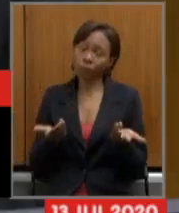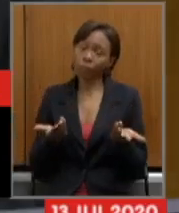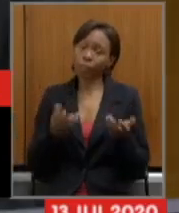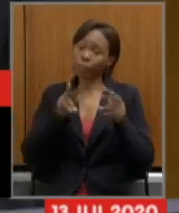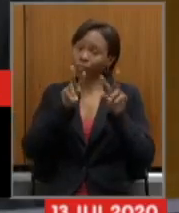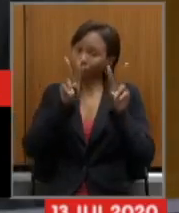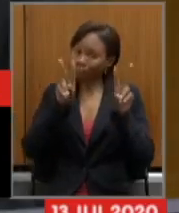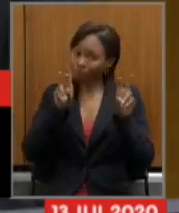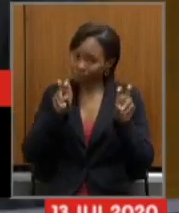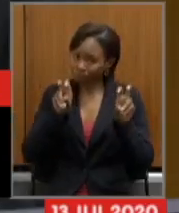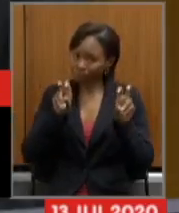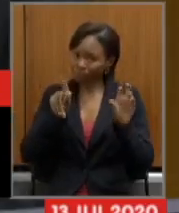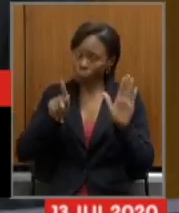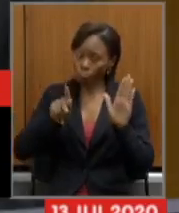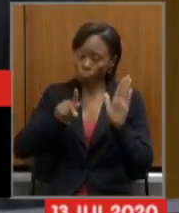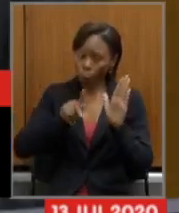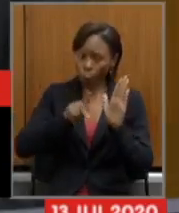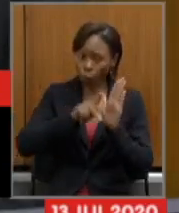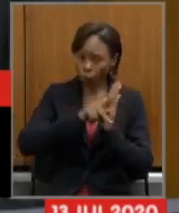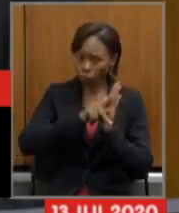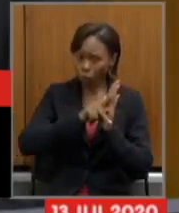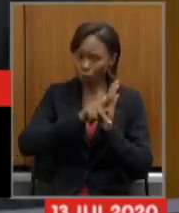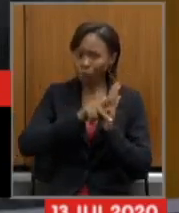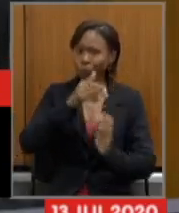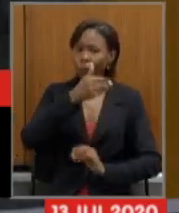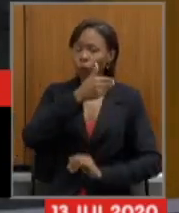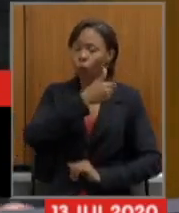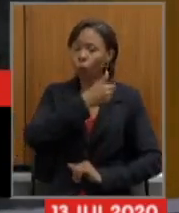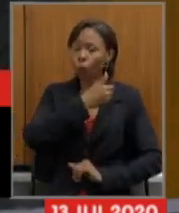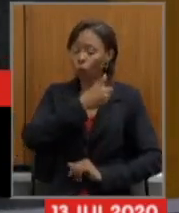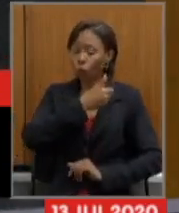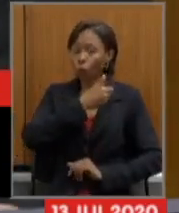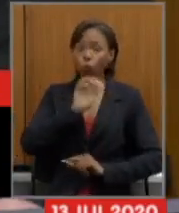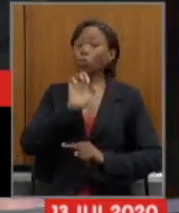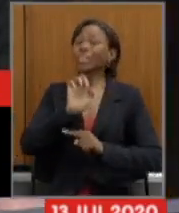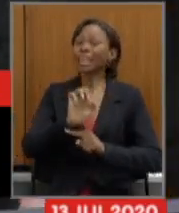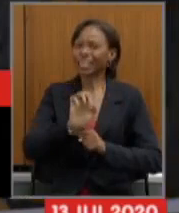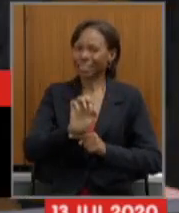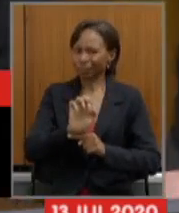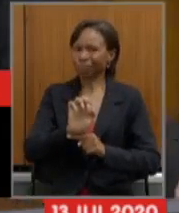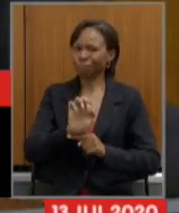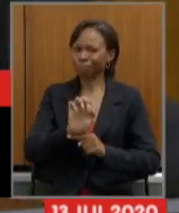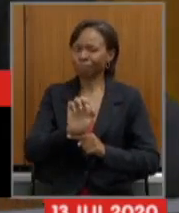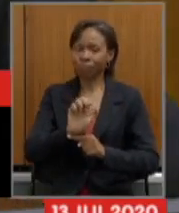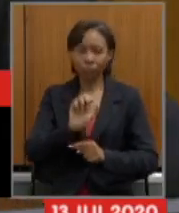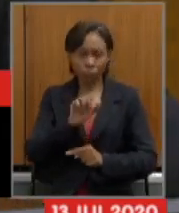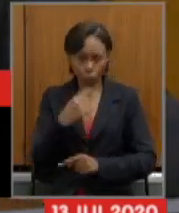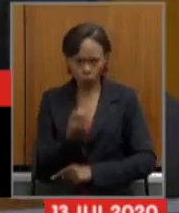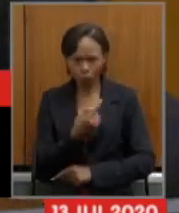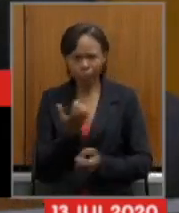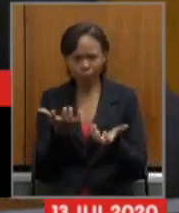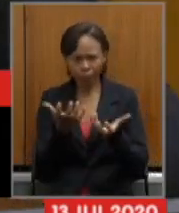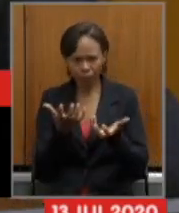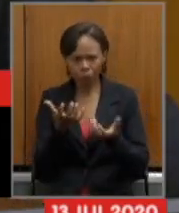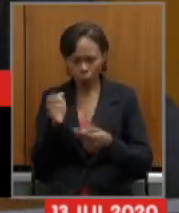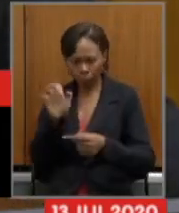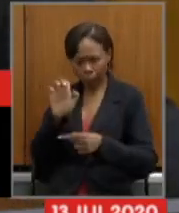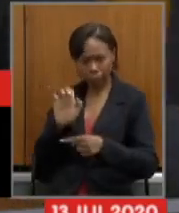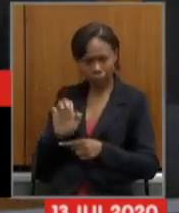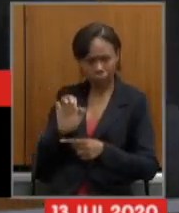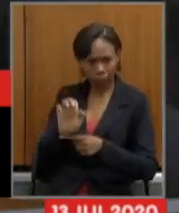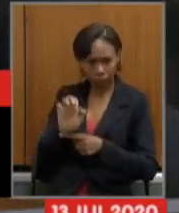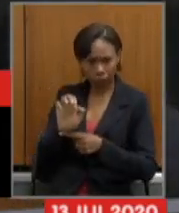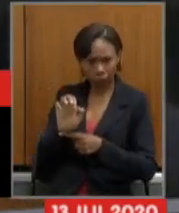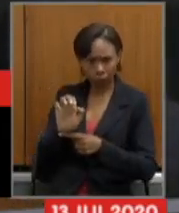Estado. Se nós queremos que o Estado e que o servidor, no futuro,